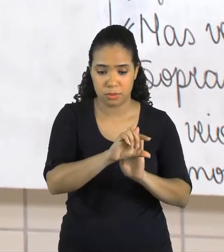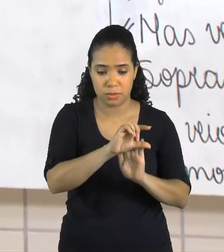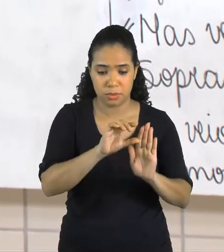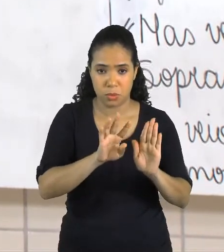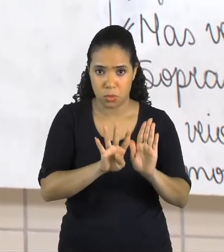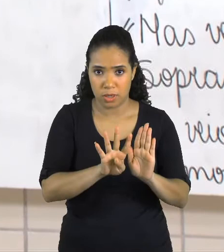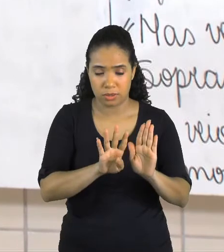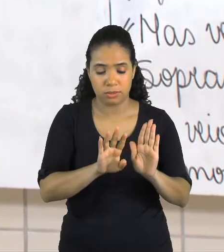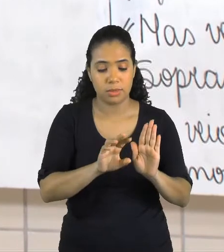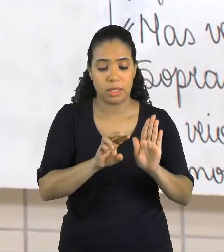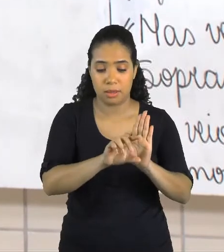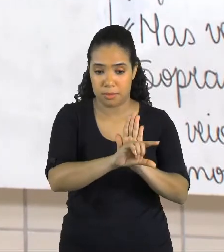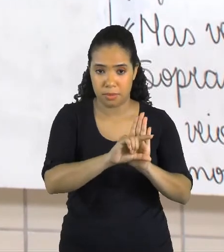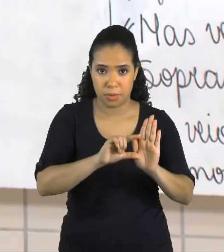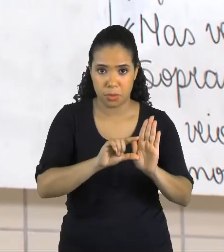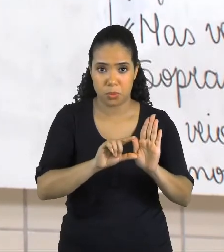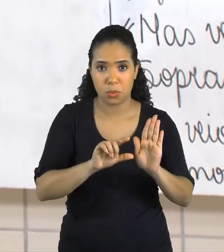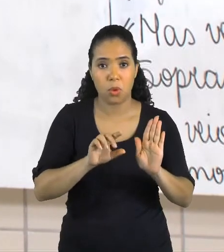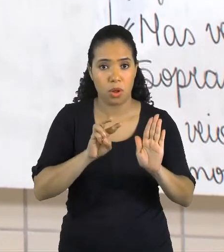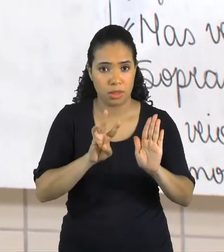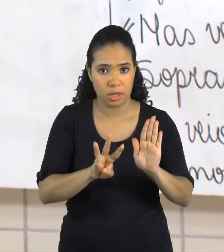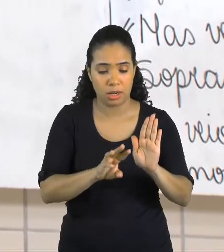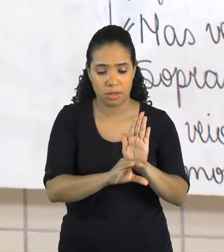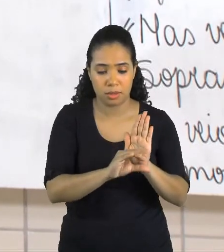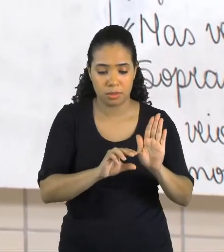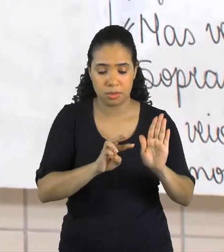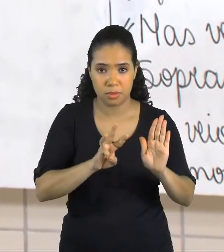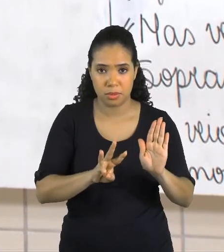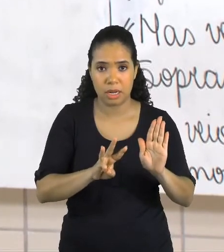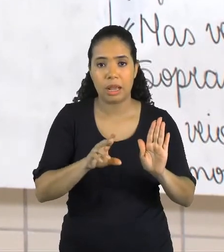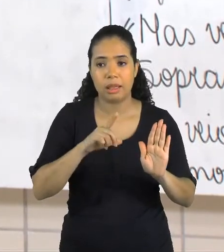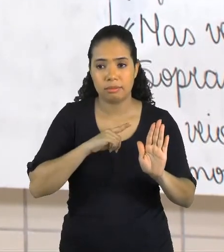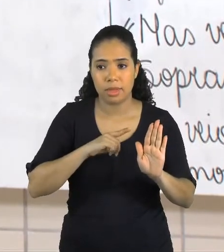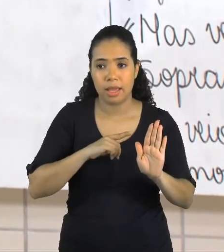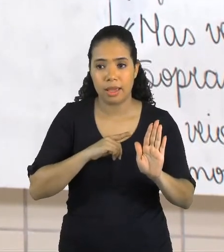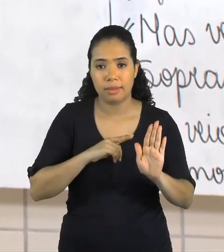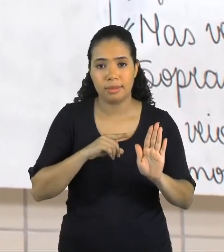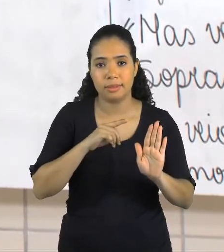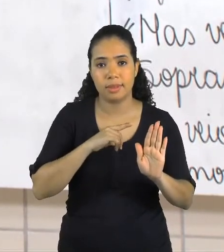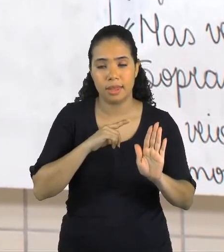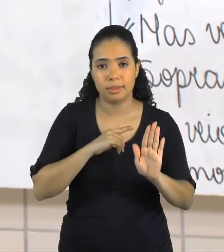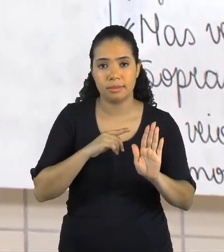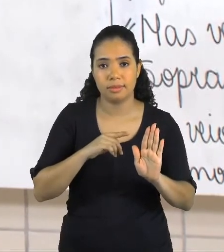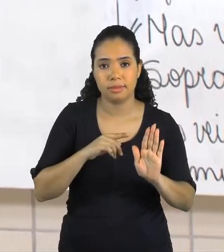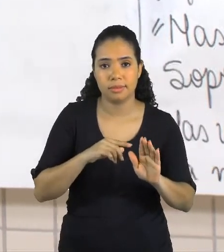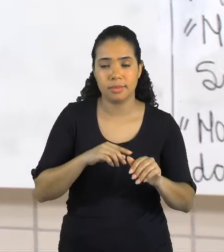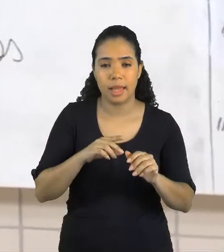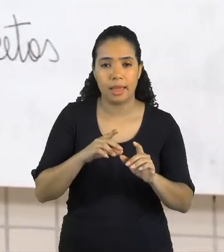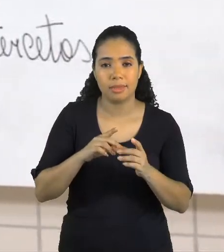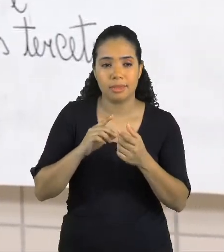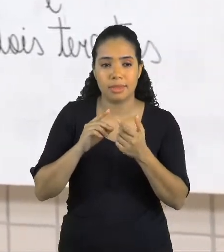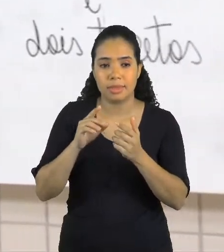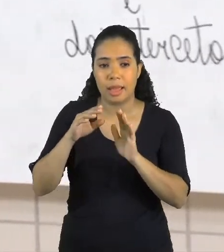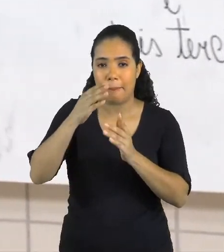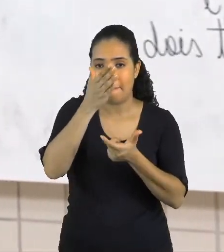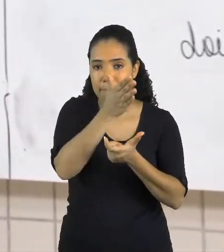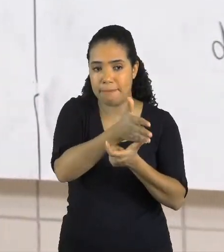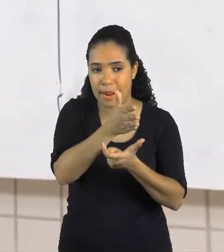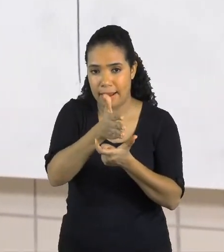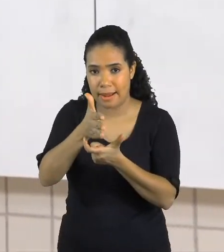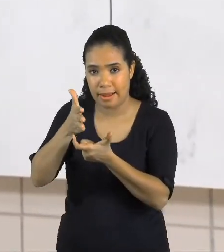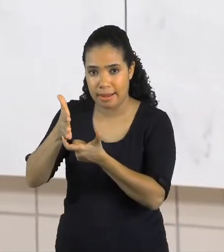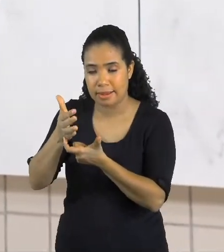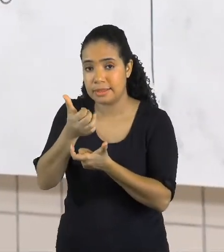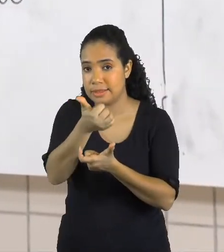E ele tem, apresenta versos decacílabos com dez sílabas poéticas. Voltamos aqui.